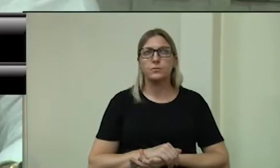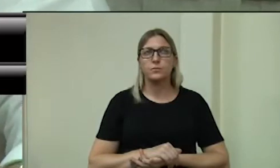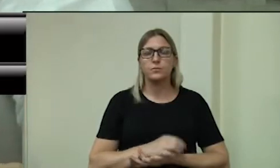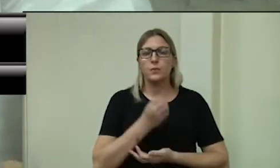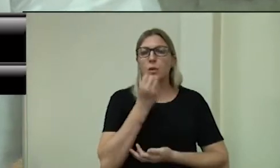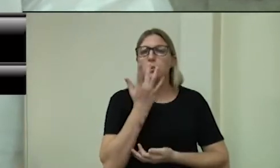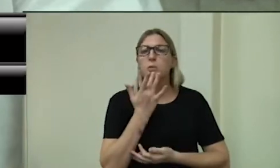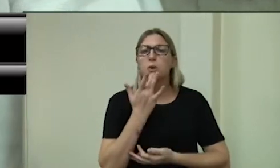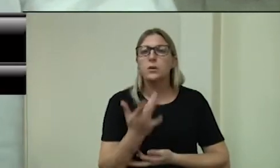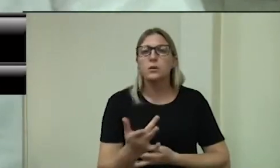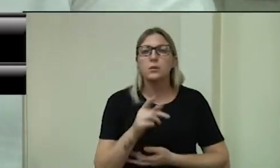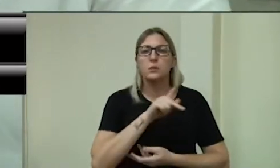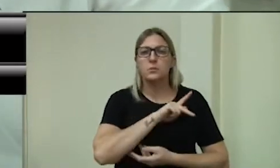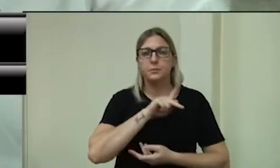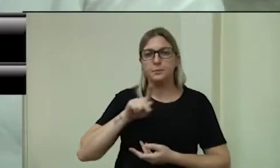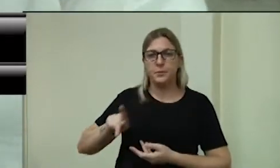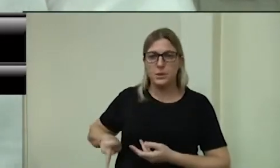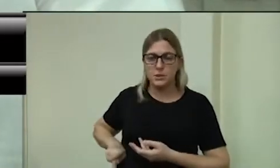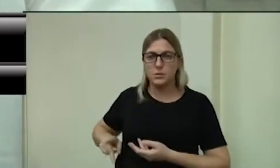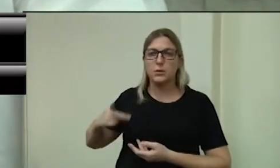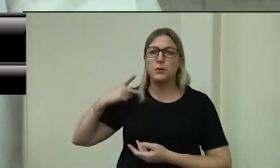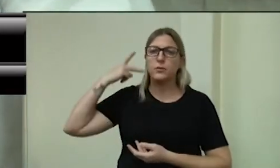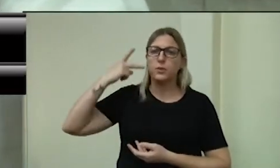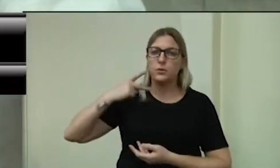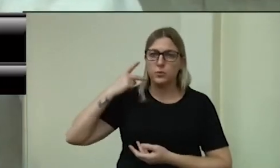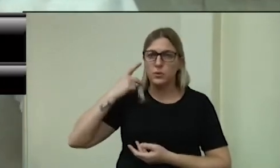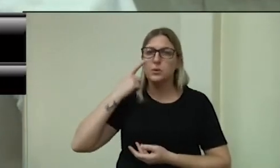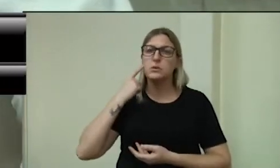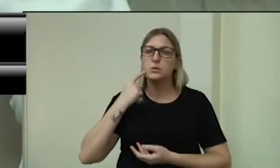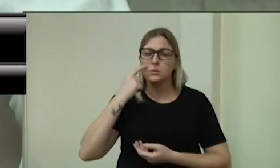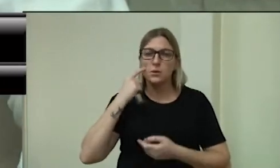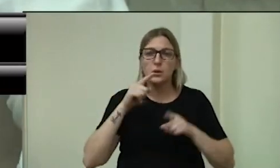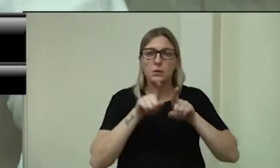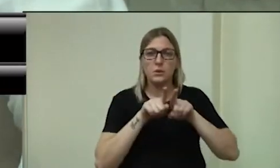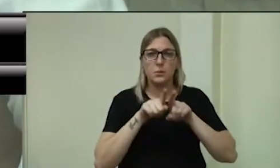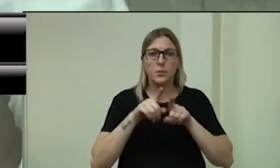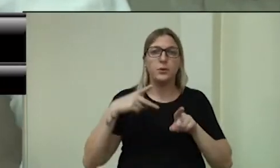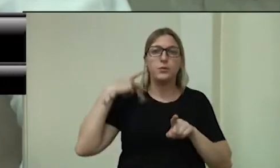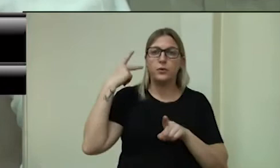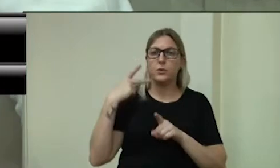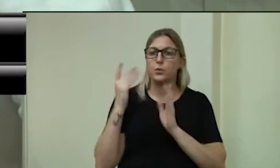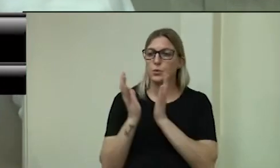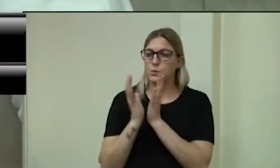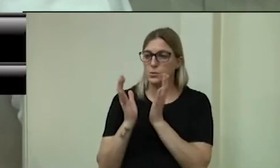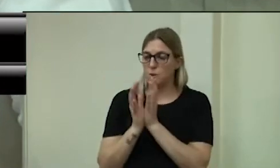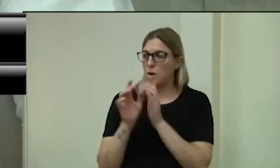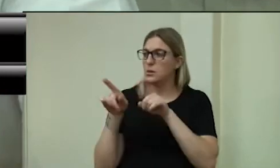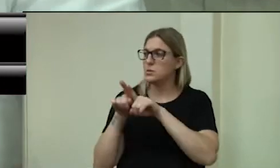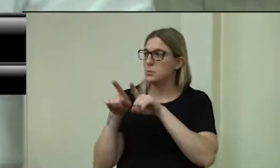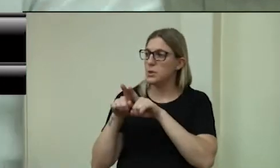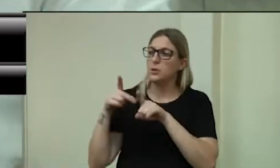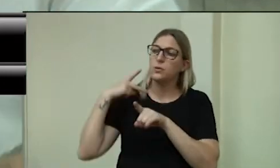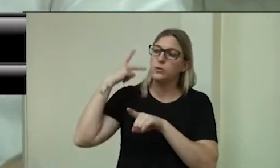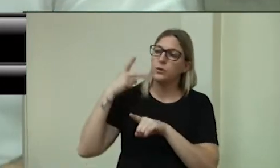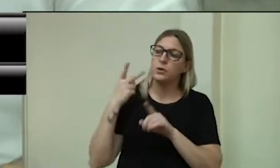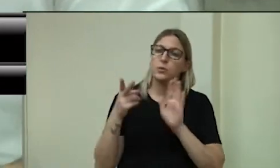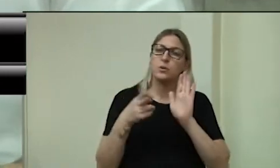Boa tarde, presidente, vereadora Sandra, vereadores, vereadora que assume hoje, seja bem-vinda a essa casa.